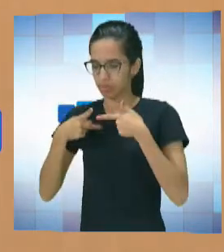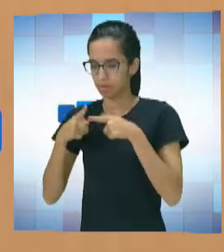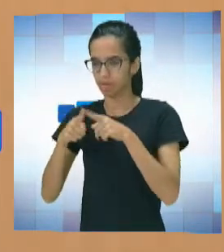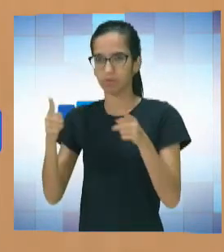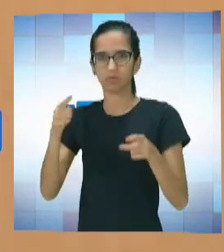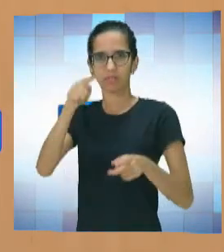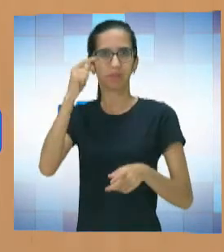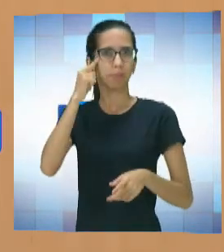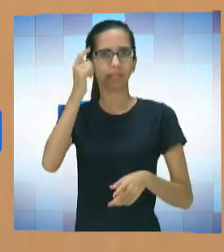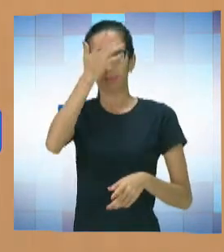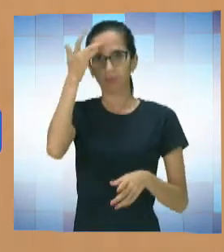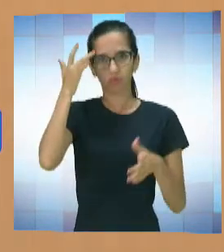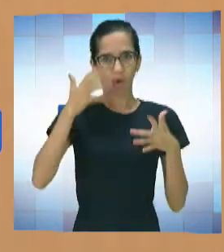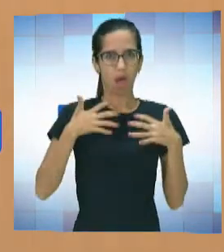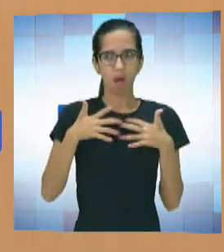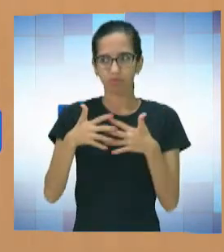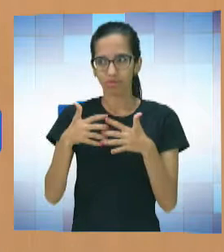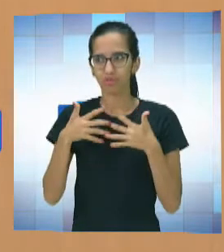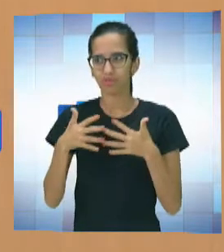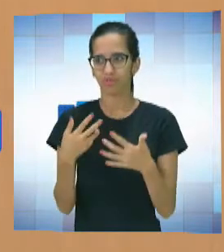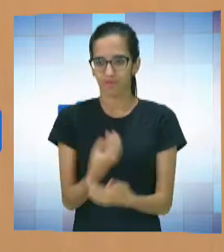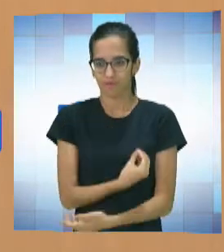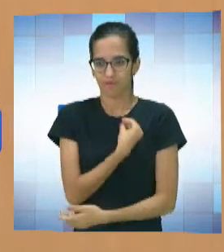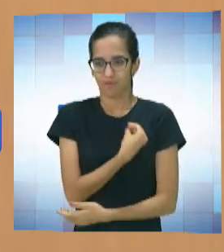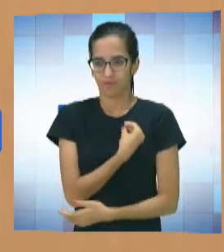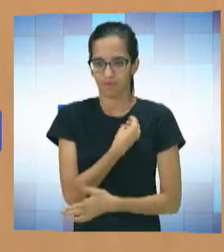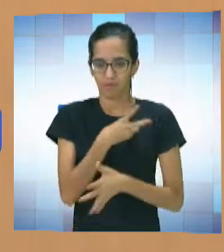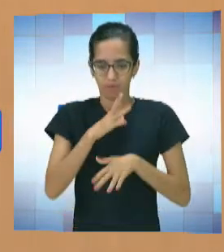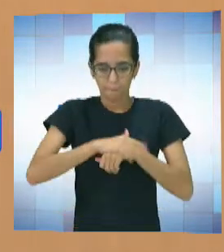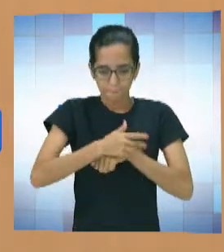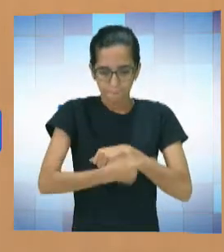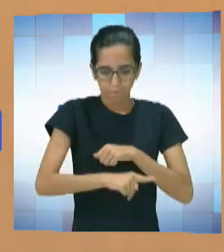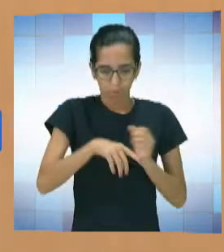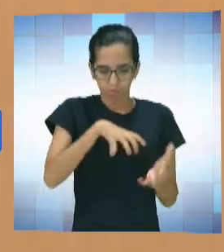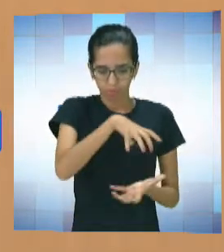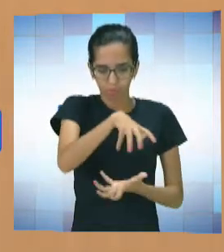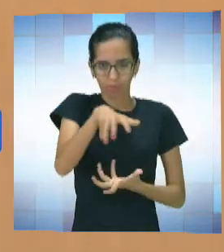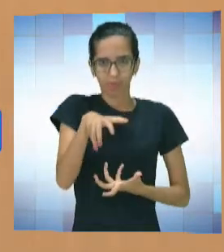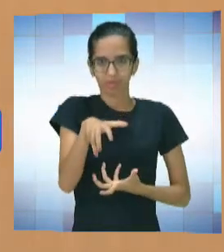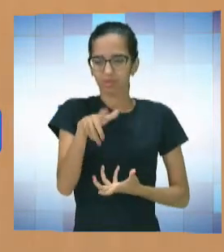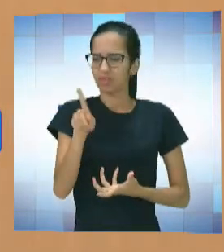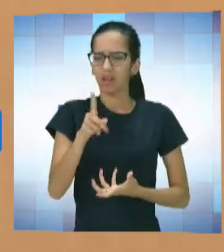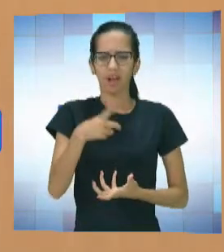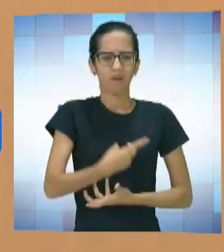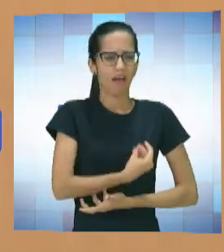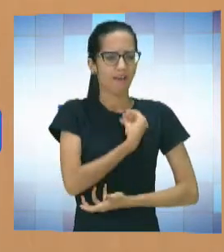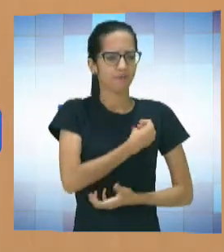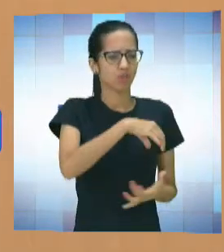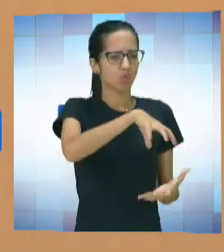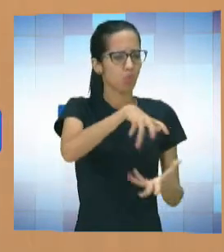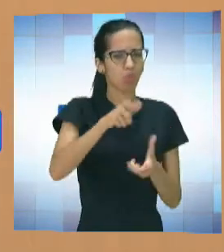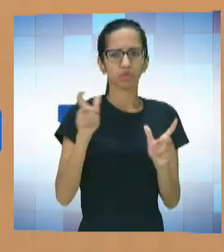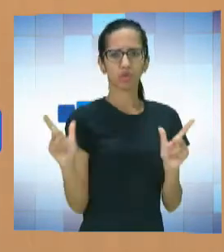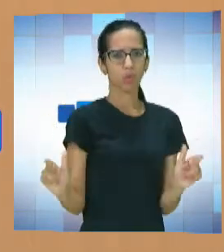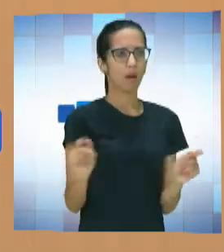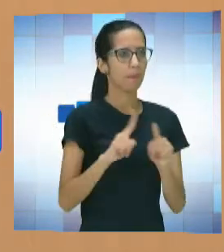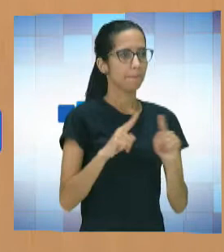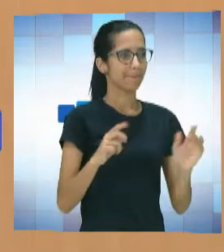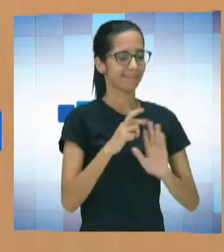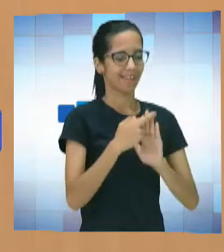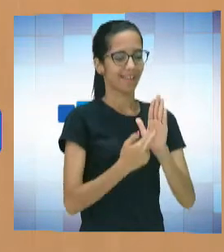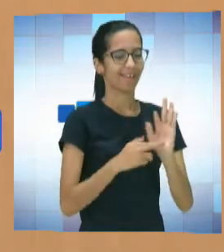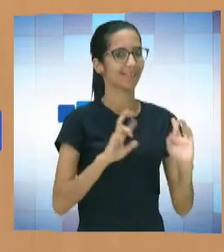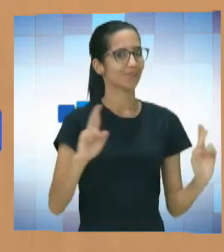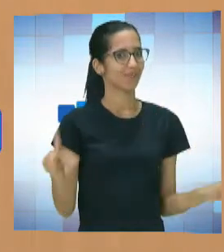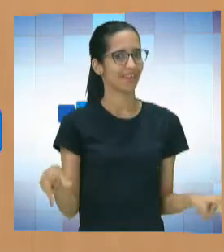eu costumo dizer assim, as pessoas dizem, ah, o autista, ele vive o mundo dele. Não, o autista, ele vive um mundo igual ao nosso, só que diferente. As regras são diferentes.